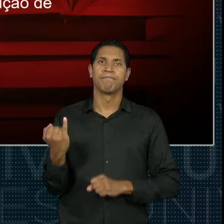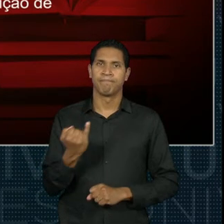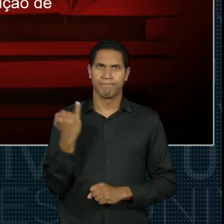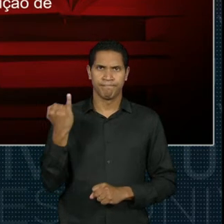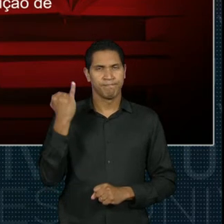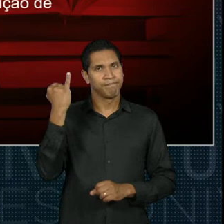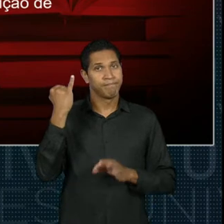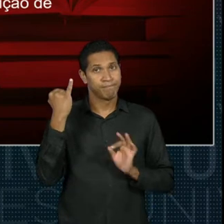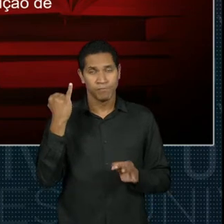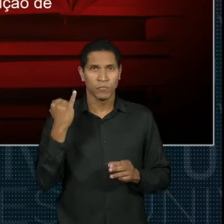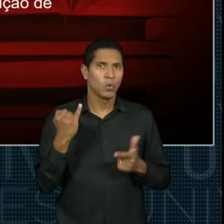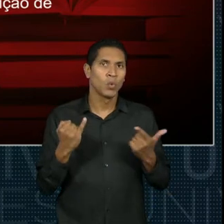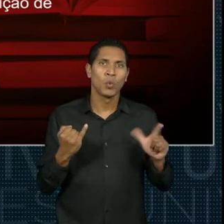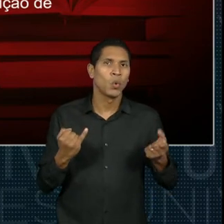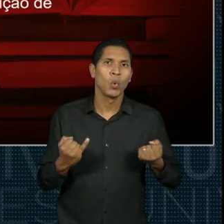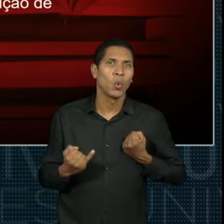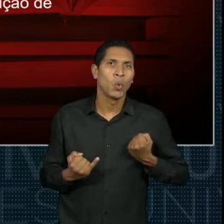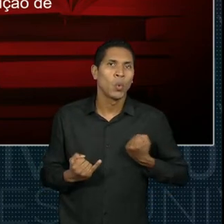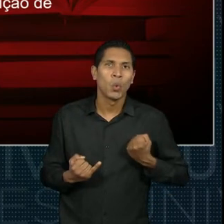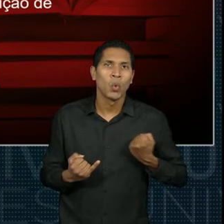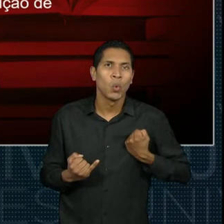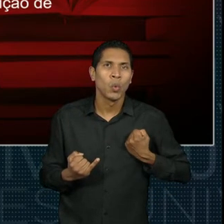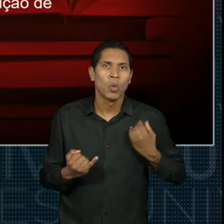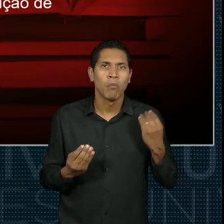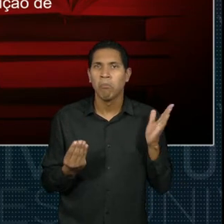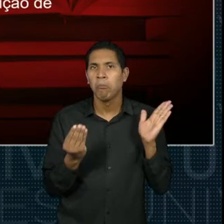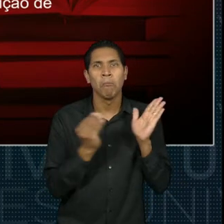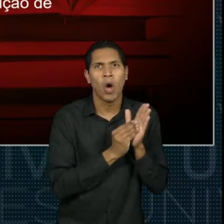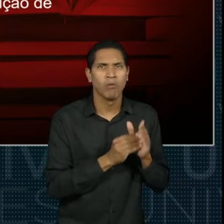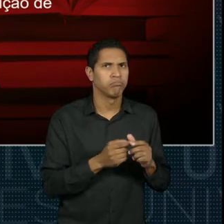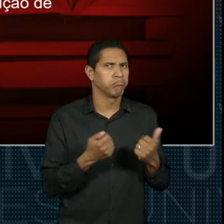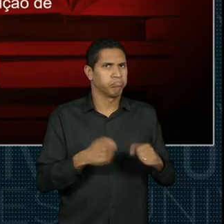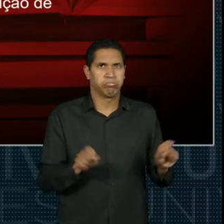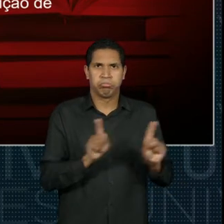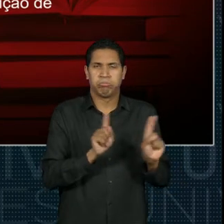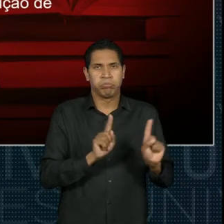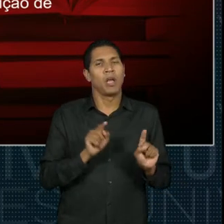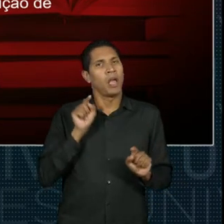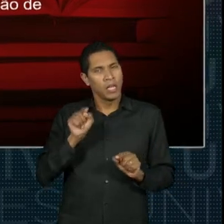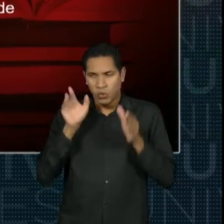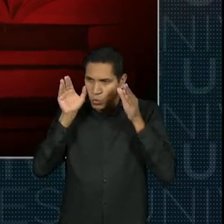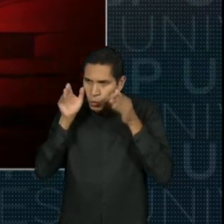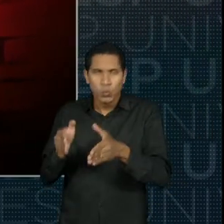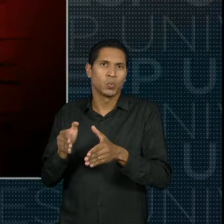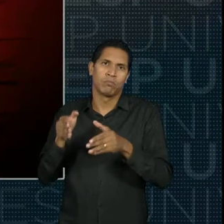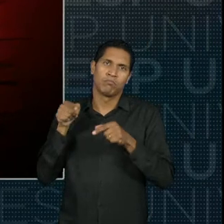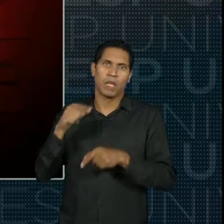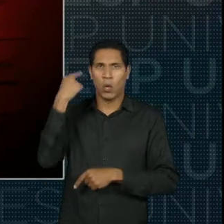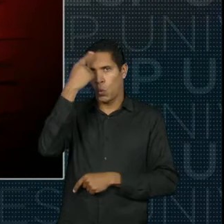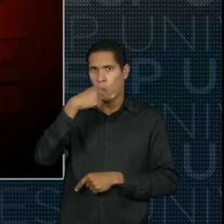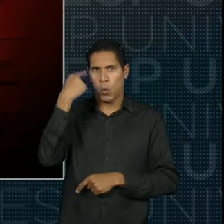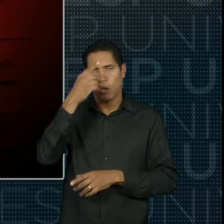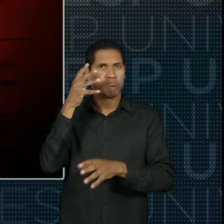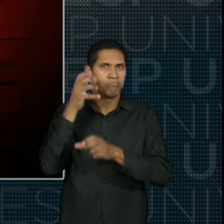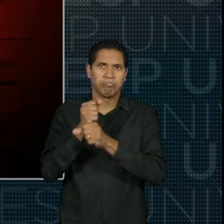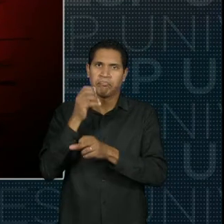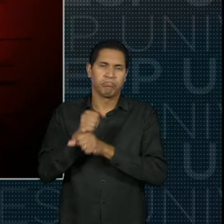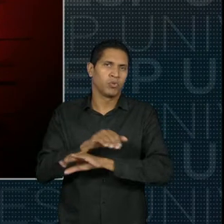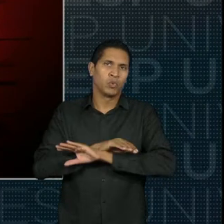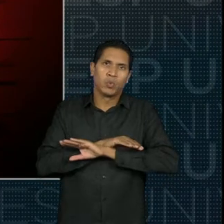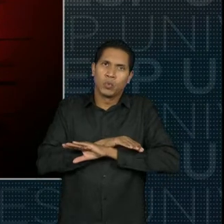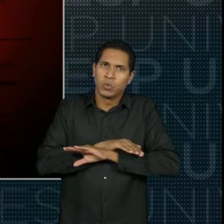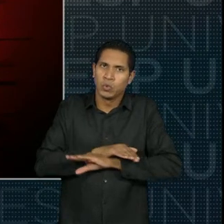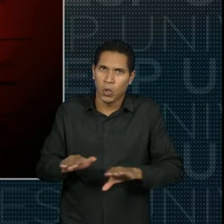atribuição de nota relacionada ao desempenho do aluno nas APPs. Ok? Apenas a carga